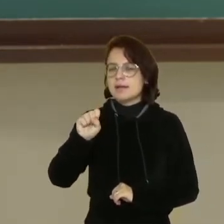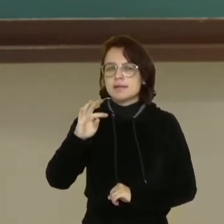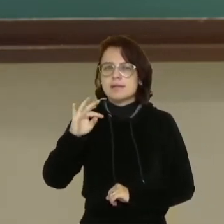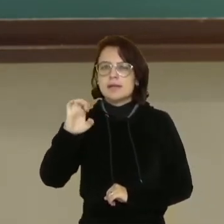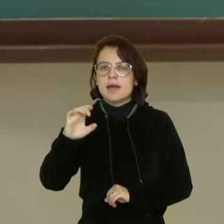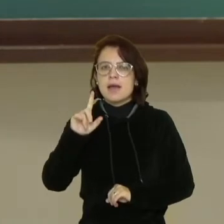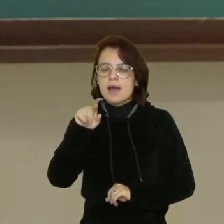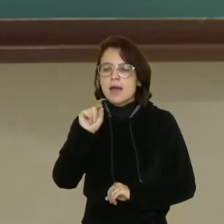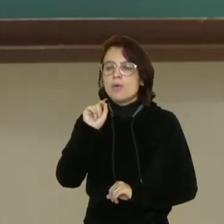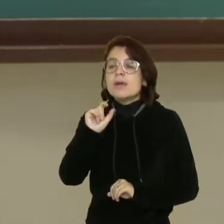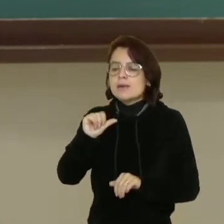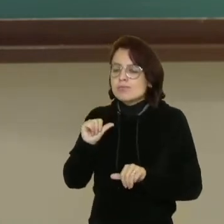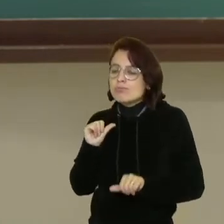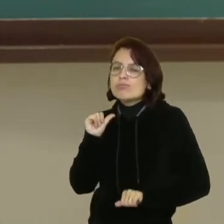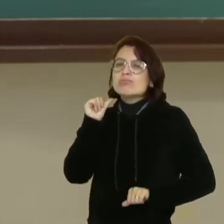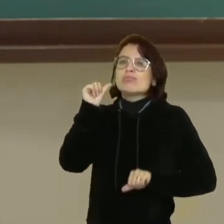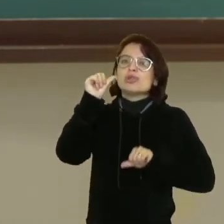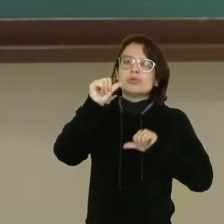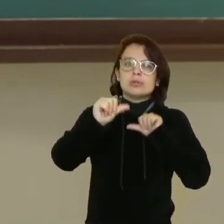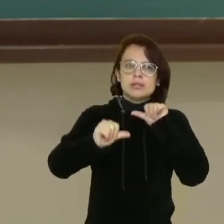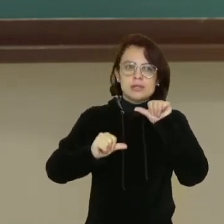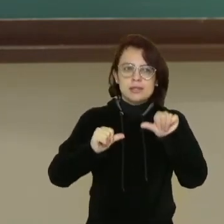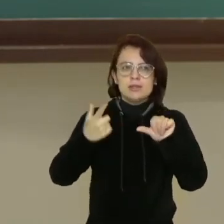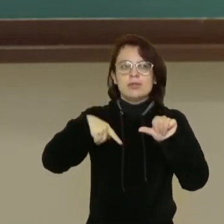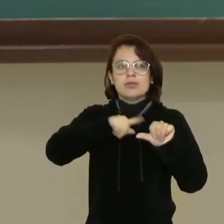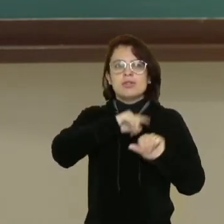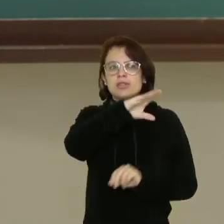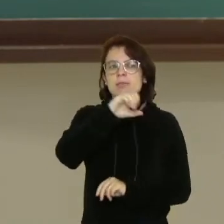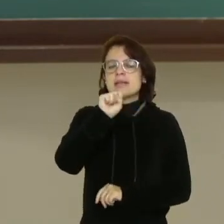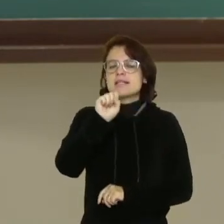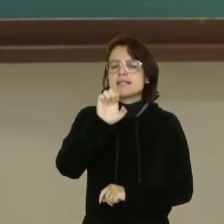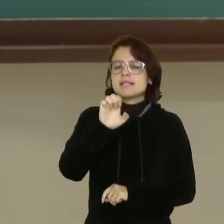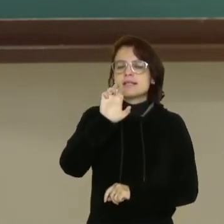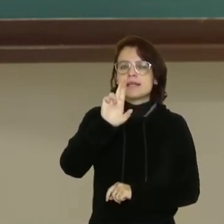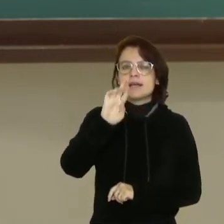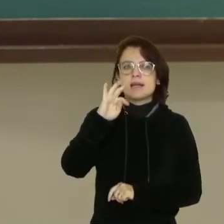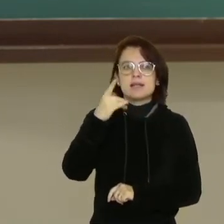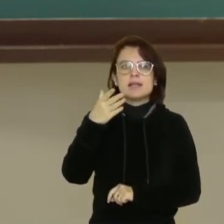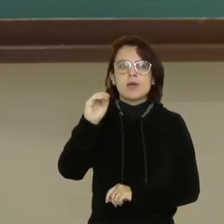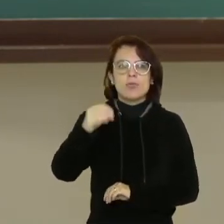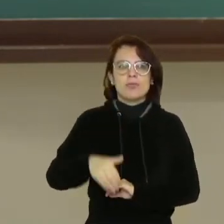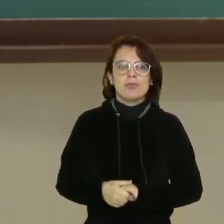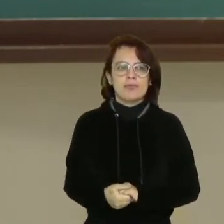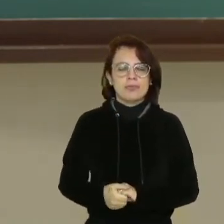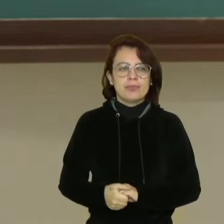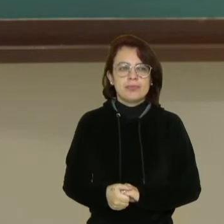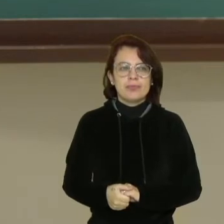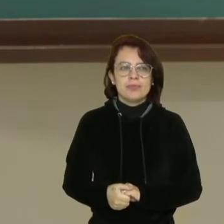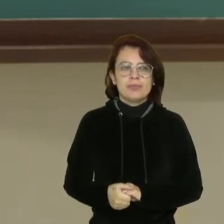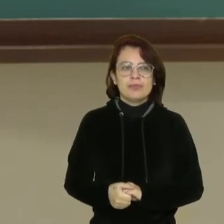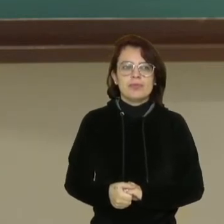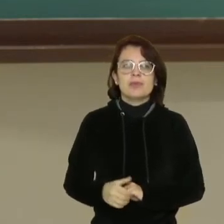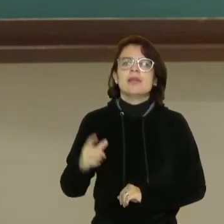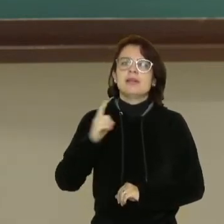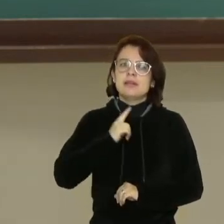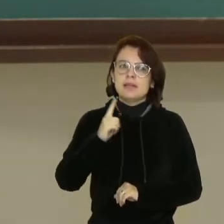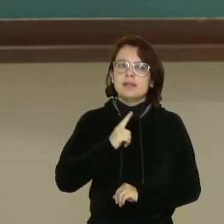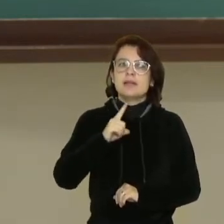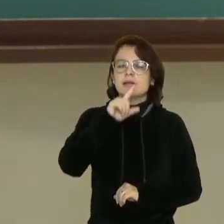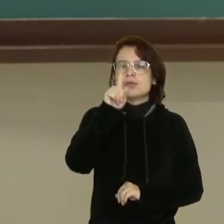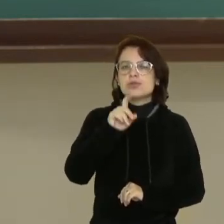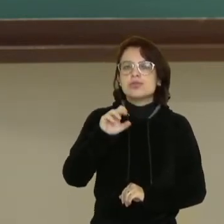úmida e uma região muito seca, que é o sertão brasileiro. Além disso, nós temos a Zona da Mata, que é uma área de